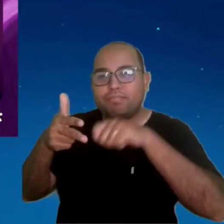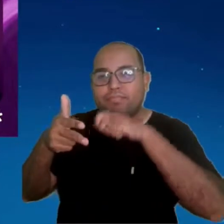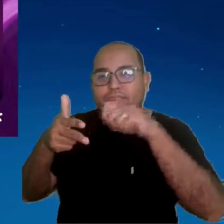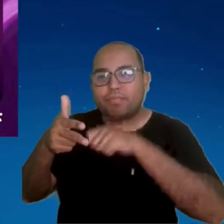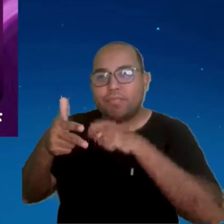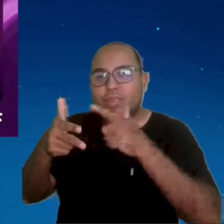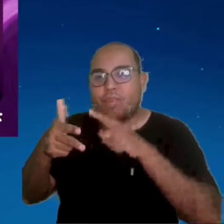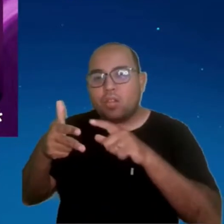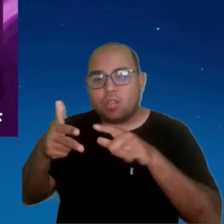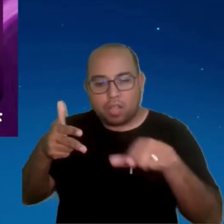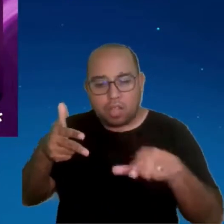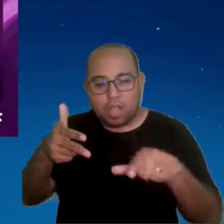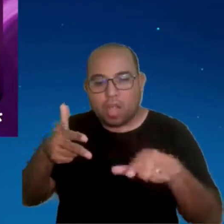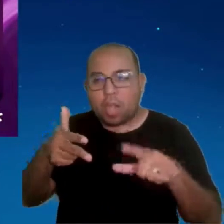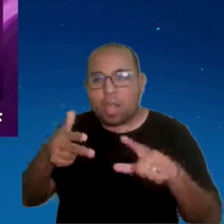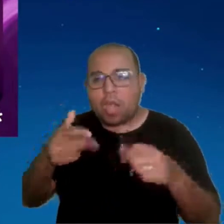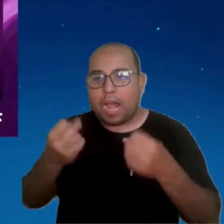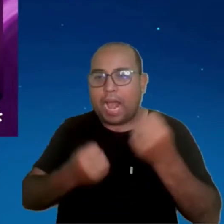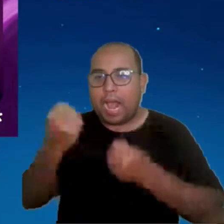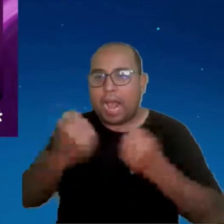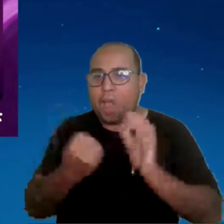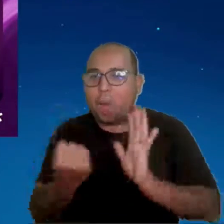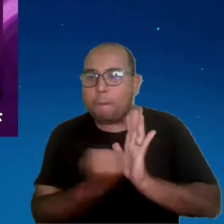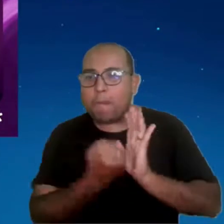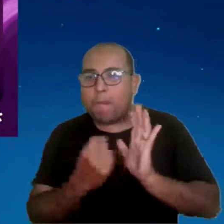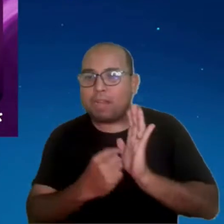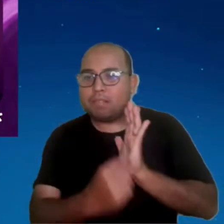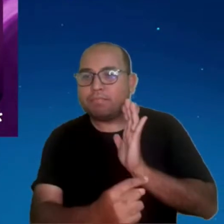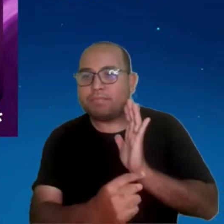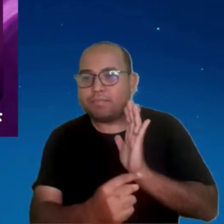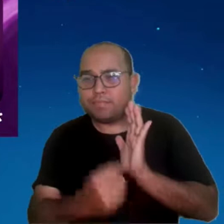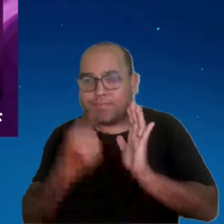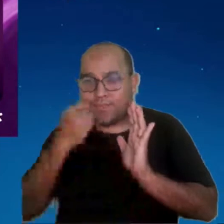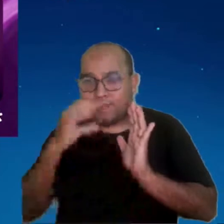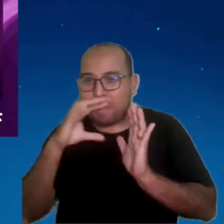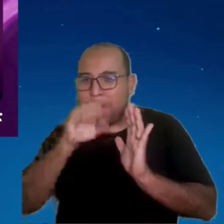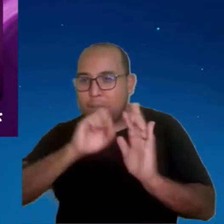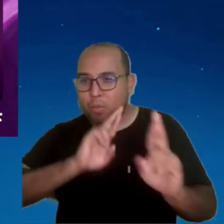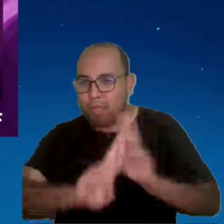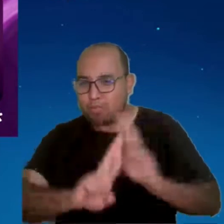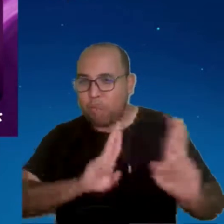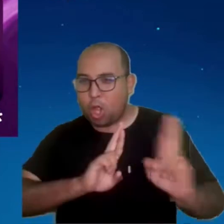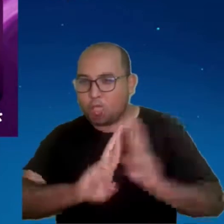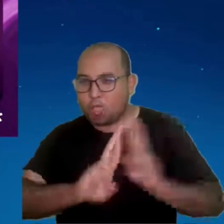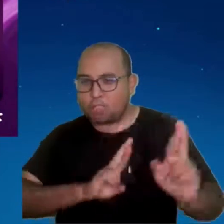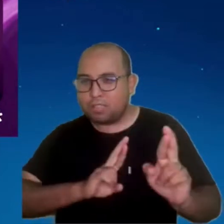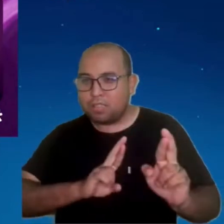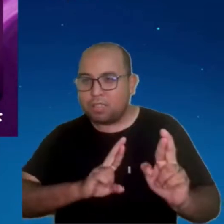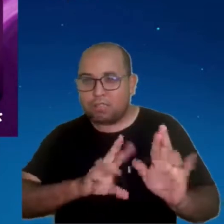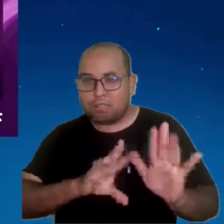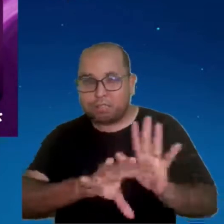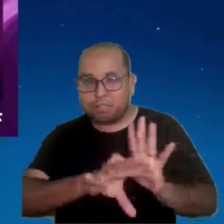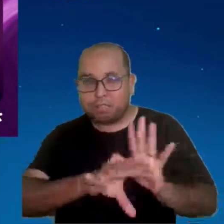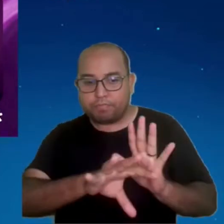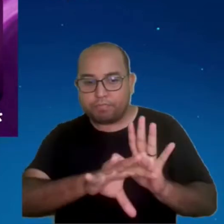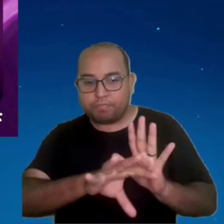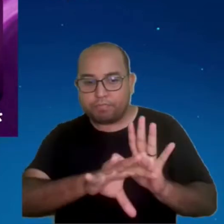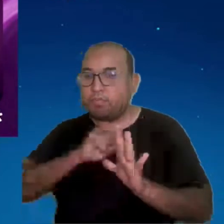da placa. Lembra da questão da latência? Tempo rápido de resposta. A câmera já assona um